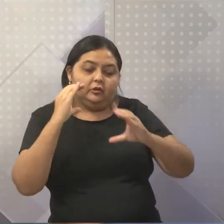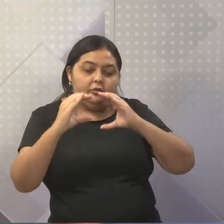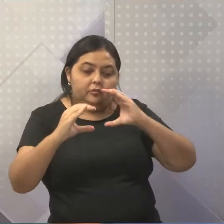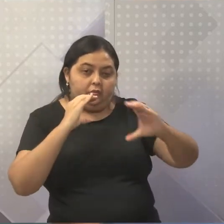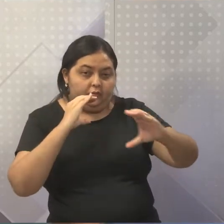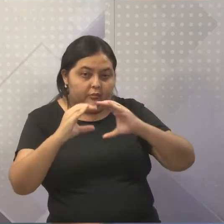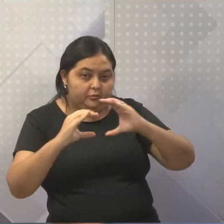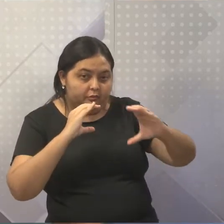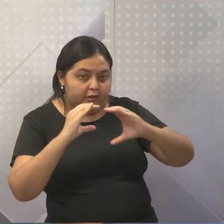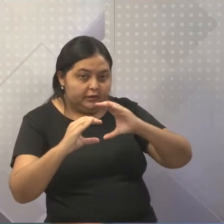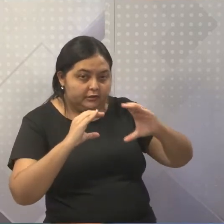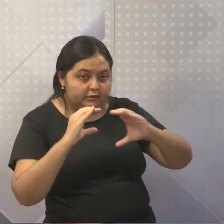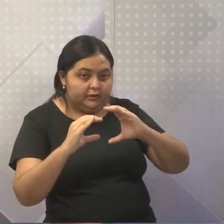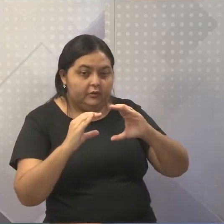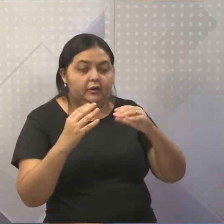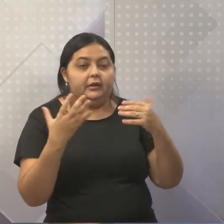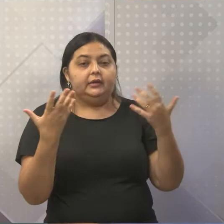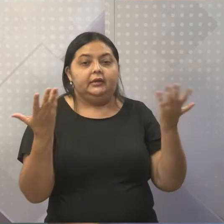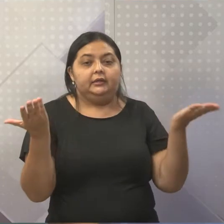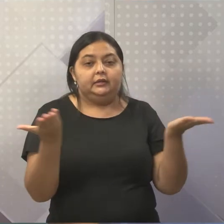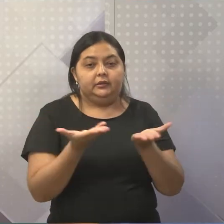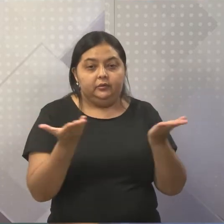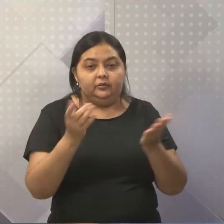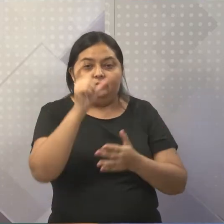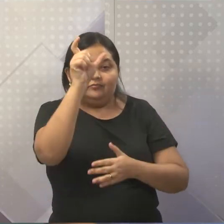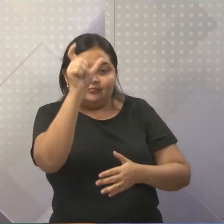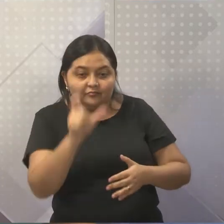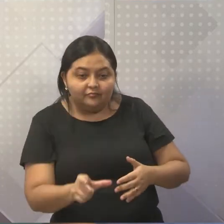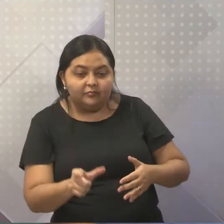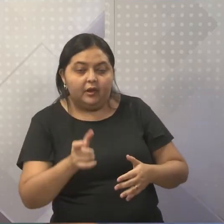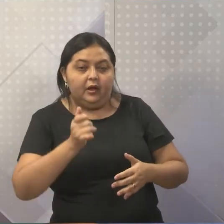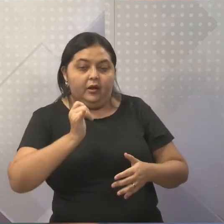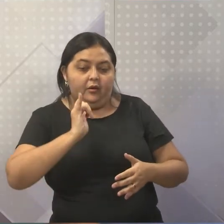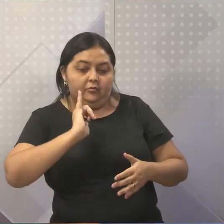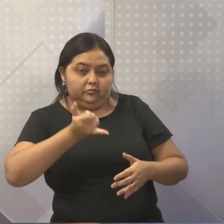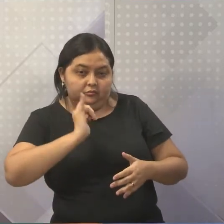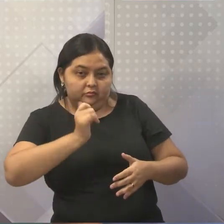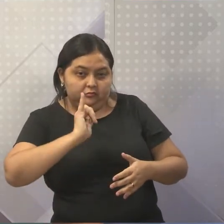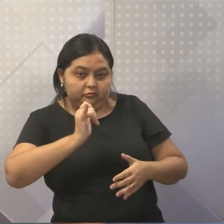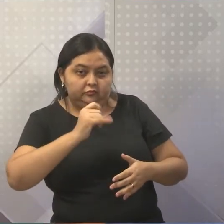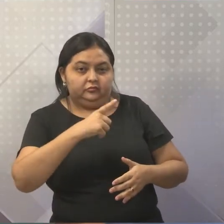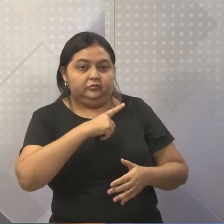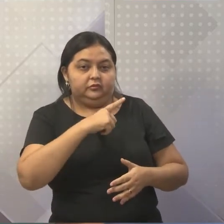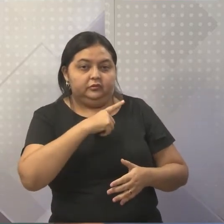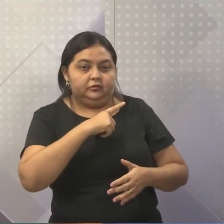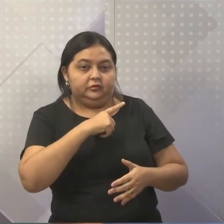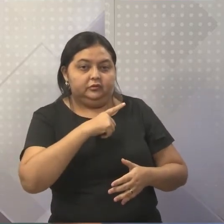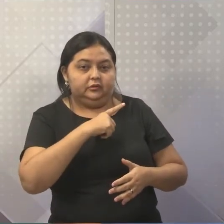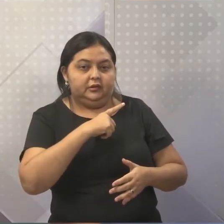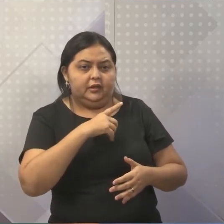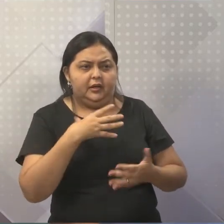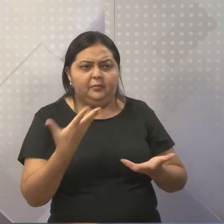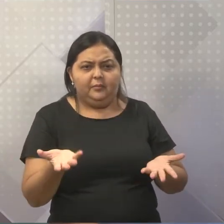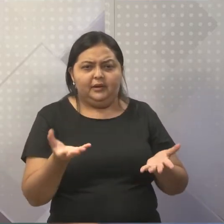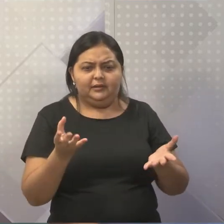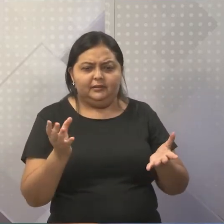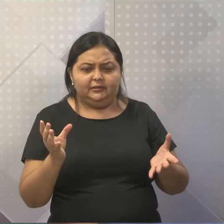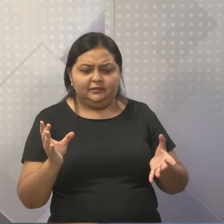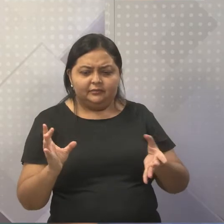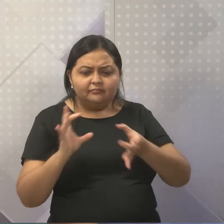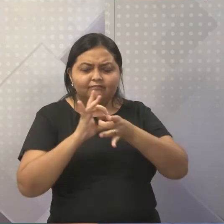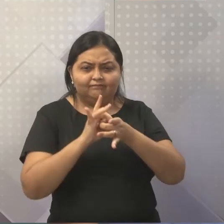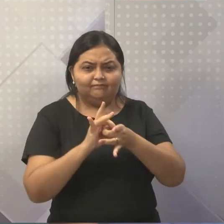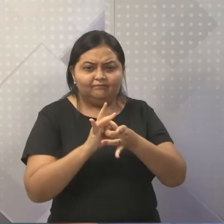e estamos nesse personagem, o narrador. Será que tem alguma correlação, por